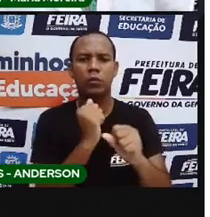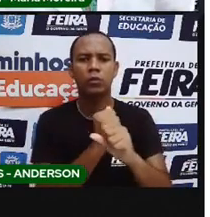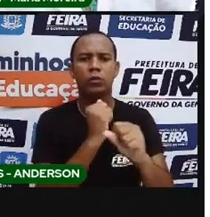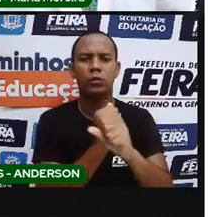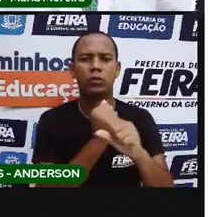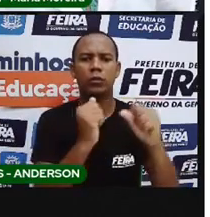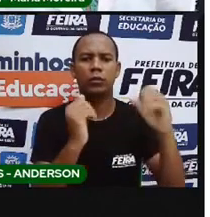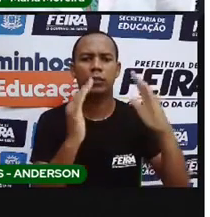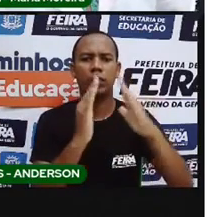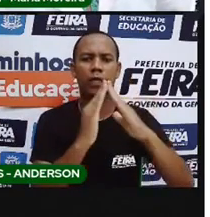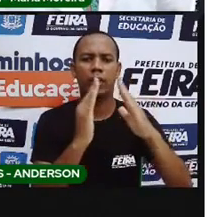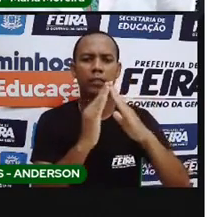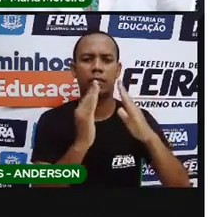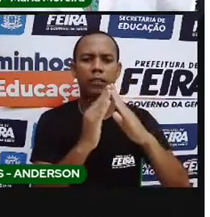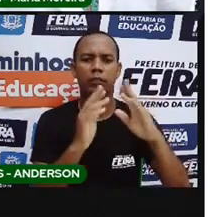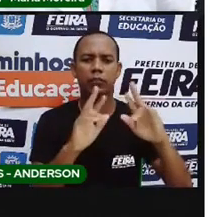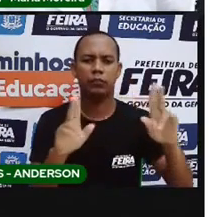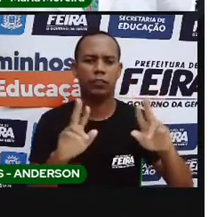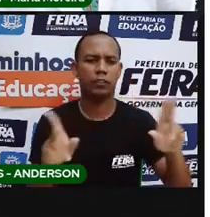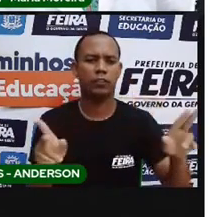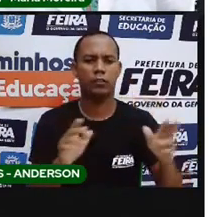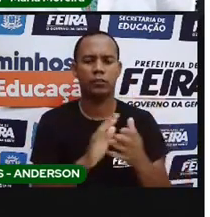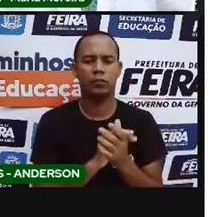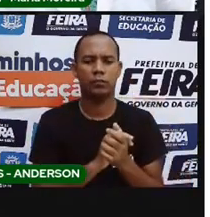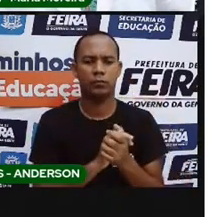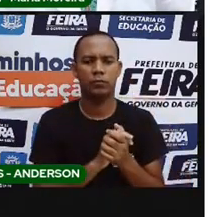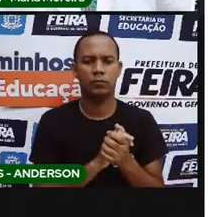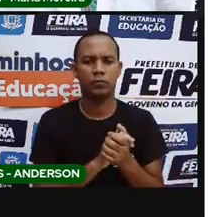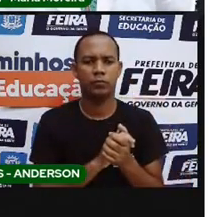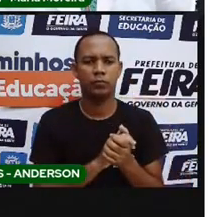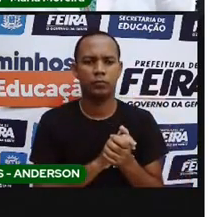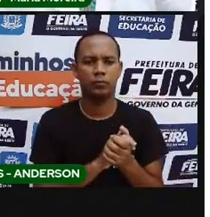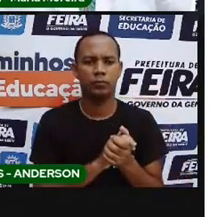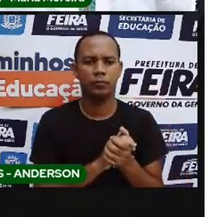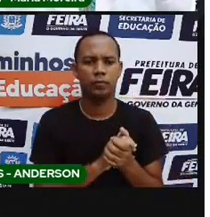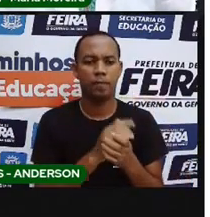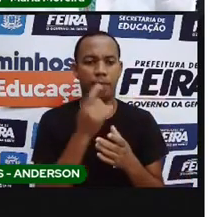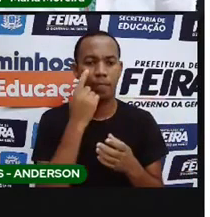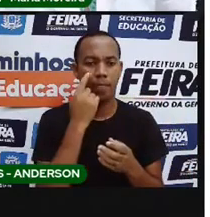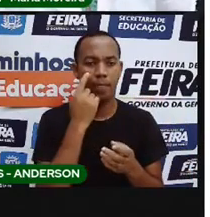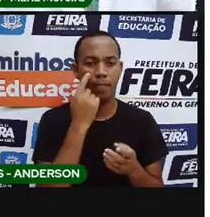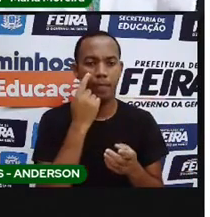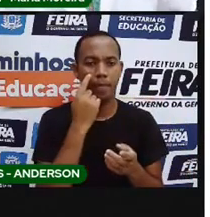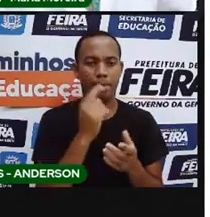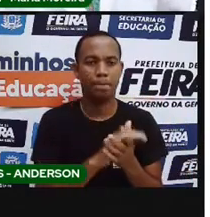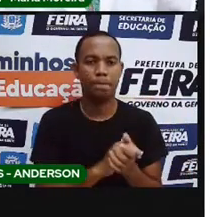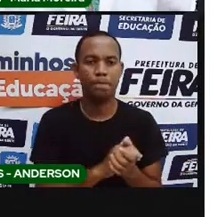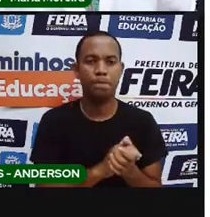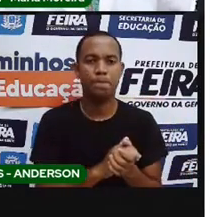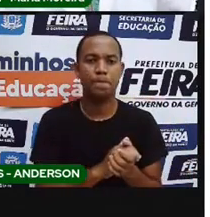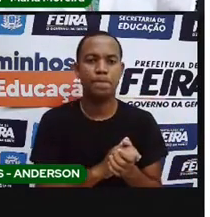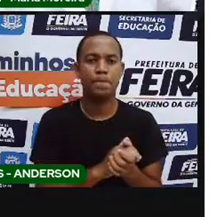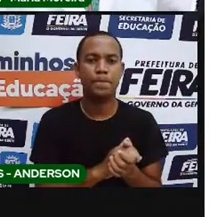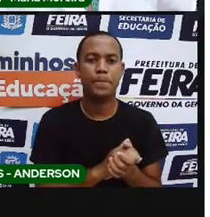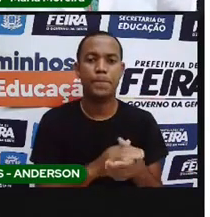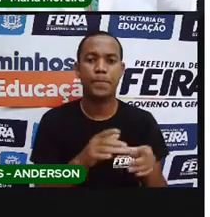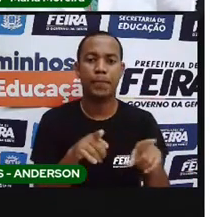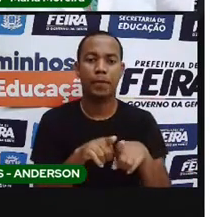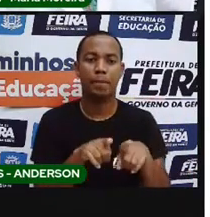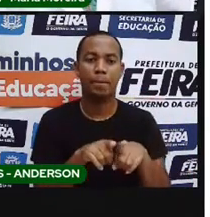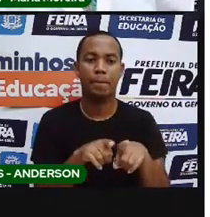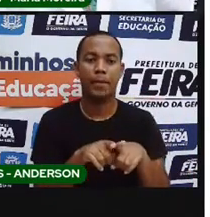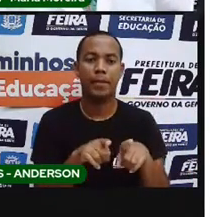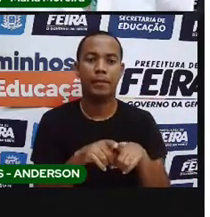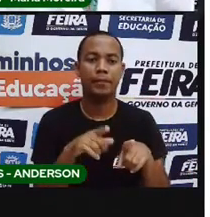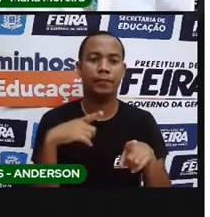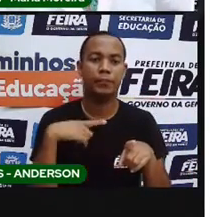é um pouco diferente da moragia dos indígenas, a gente vai ver isso aqui também. Mas é lógico que eles